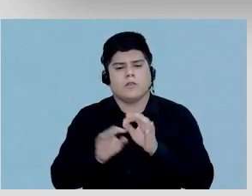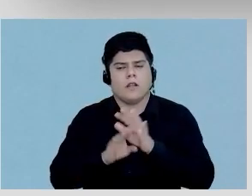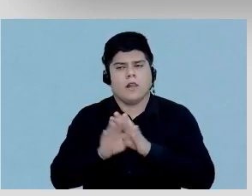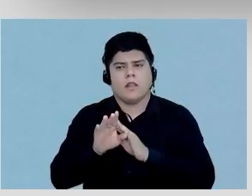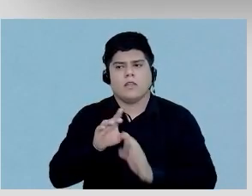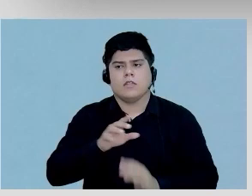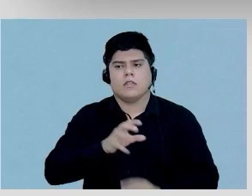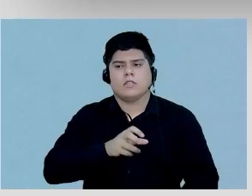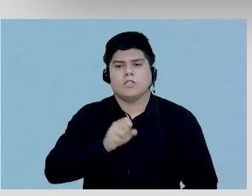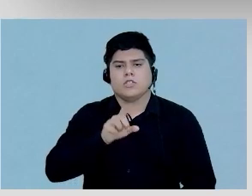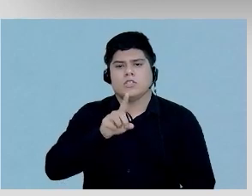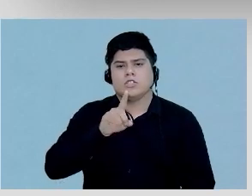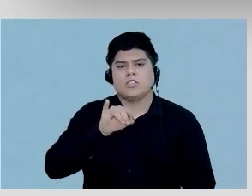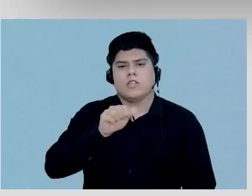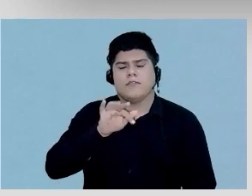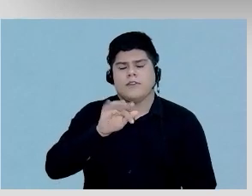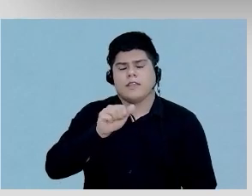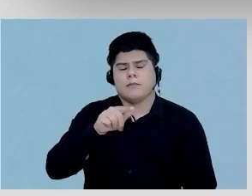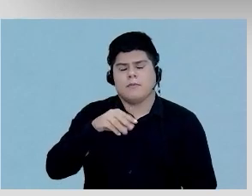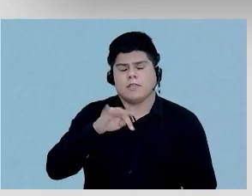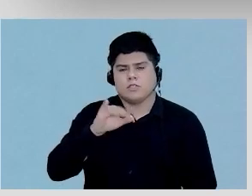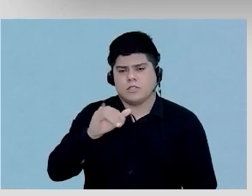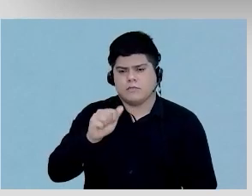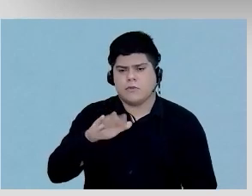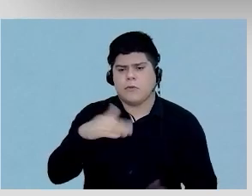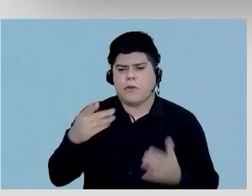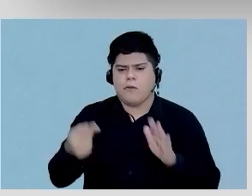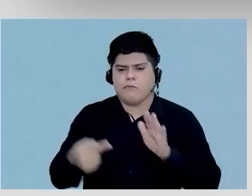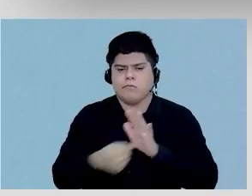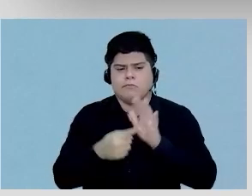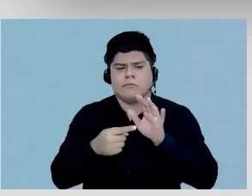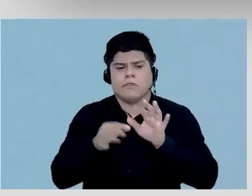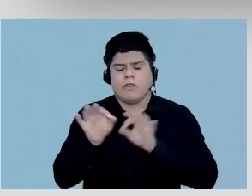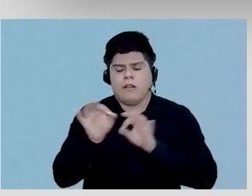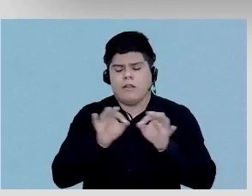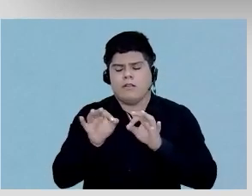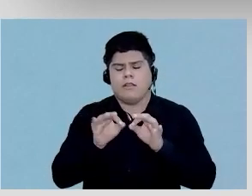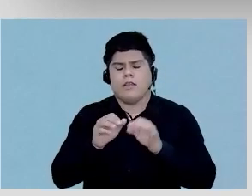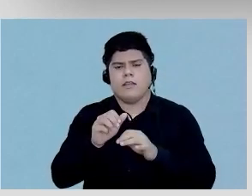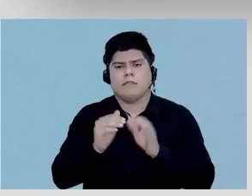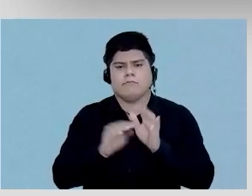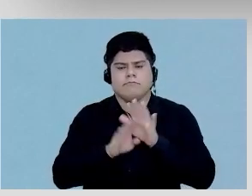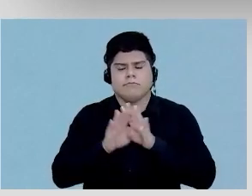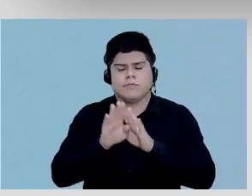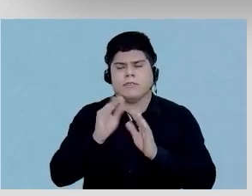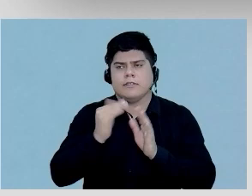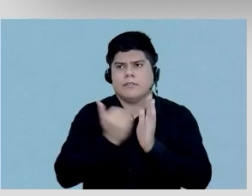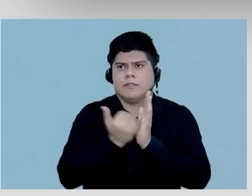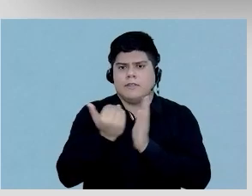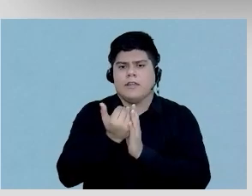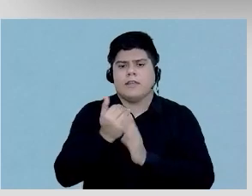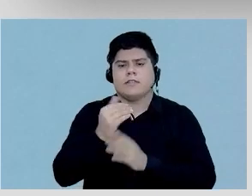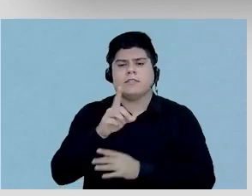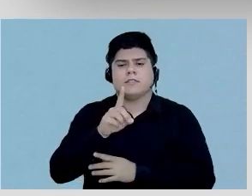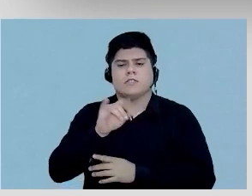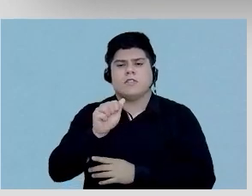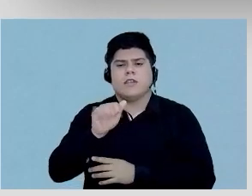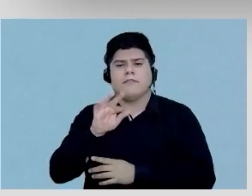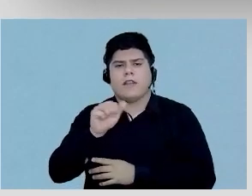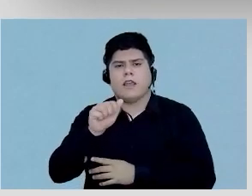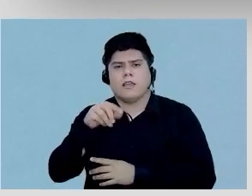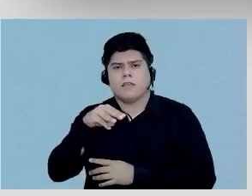diafragmática. Qual o impacto da correção da atenuação diafragmática para os